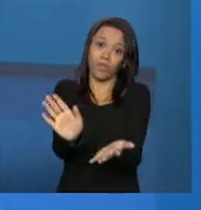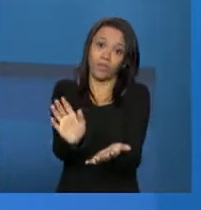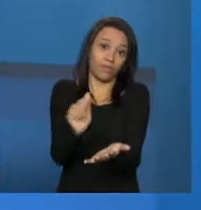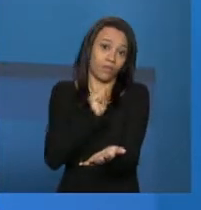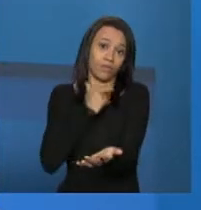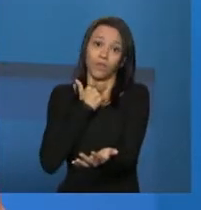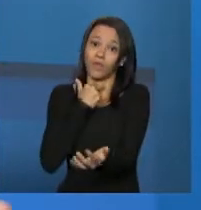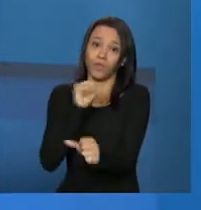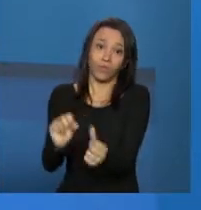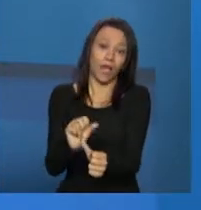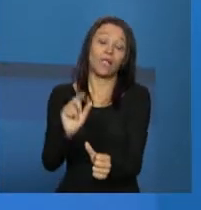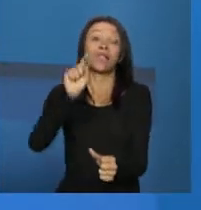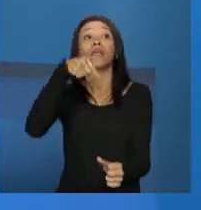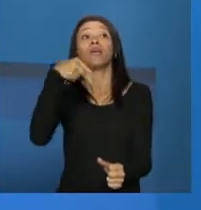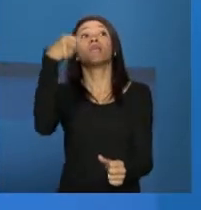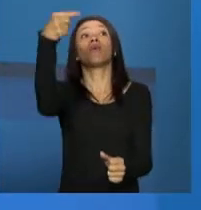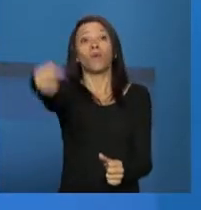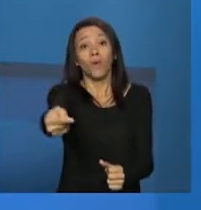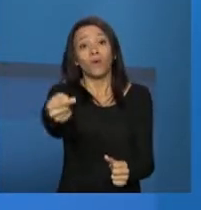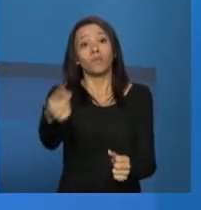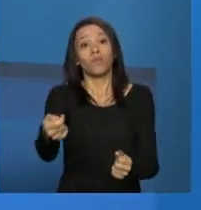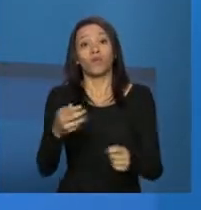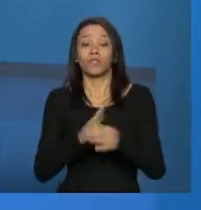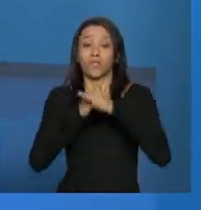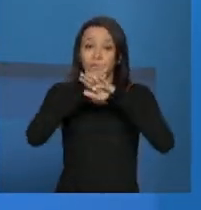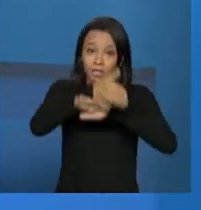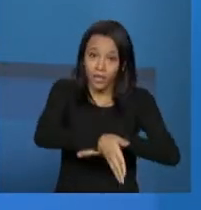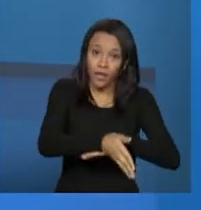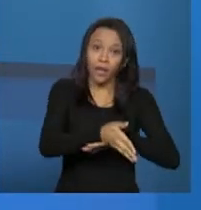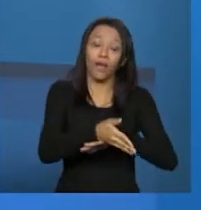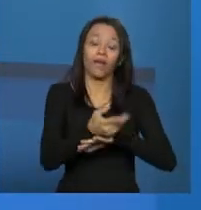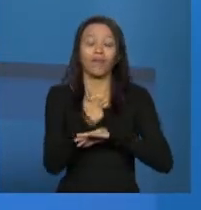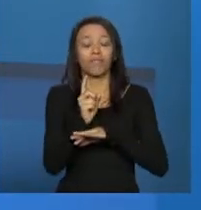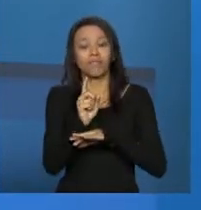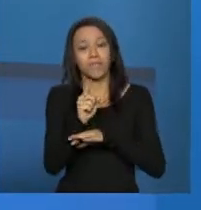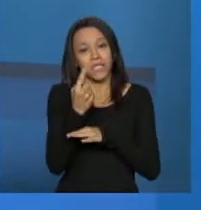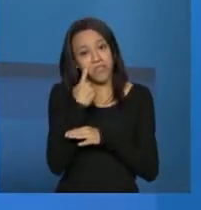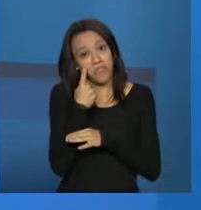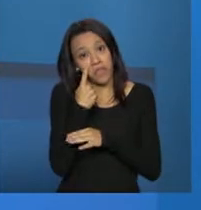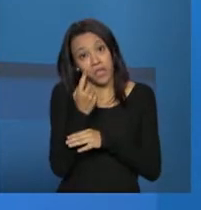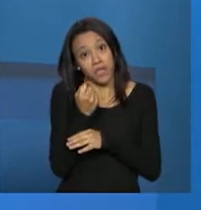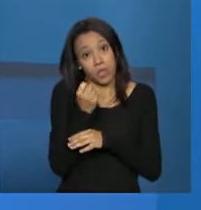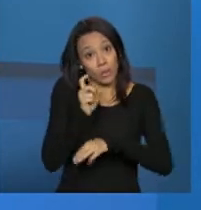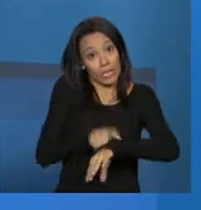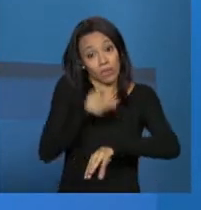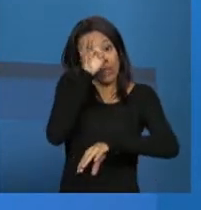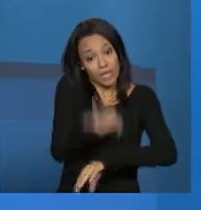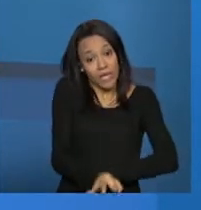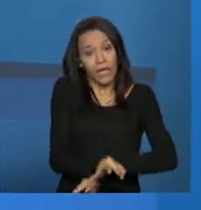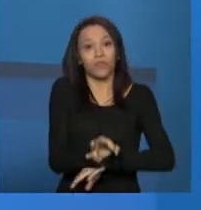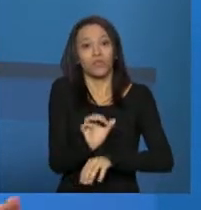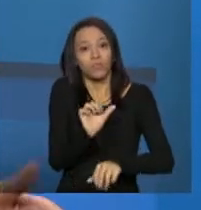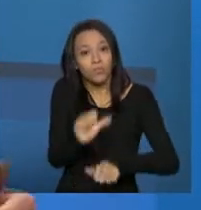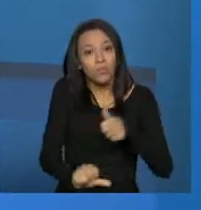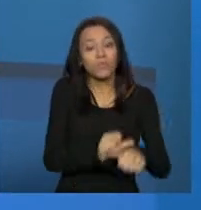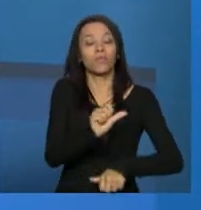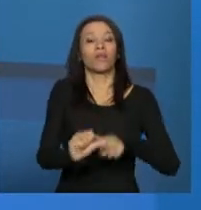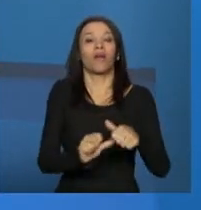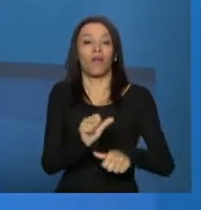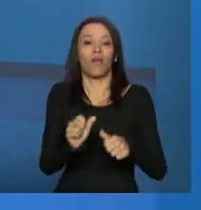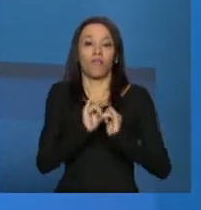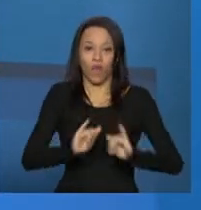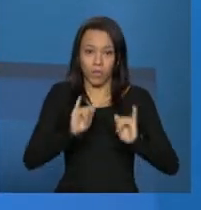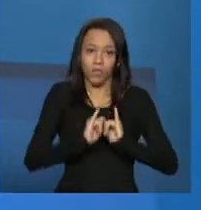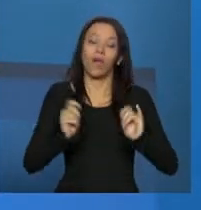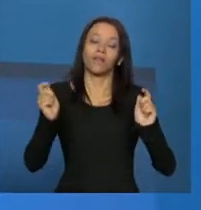Depois, ele pode consultar as informações inseridas e no próximo momento, quando for o momento de se atualizar essas informações, vai se abrir